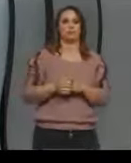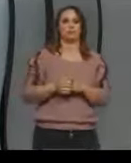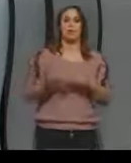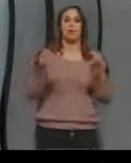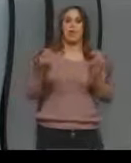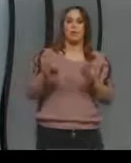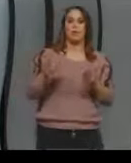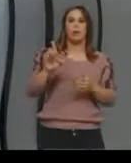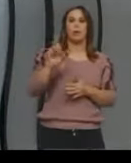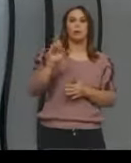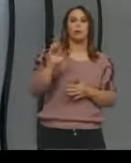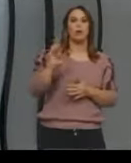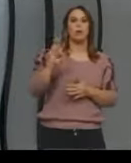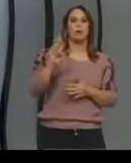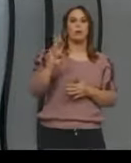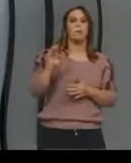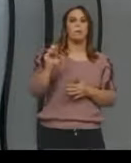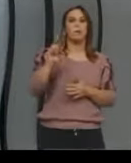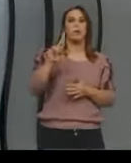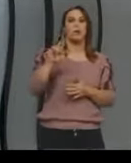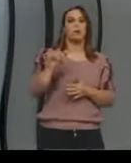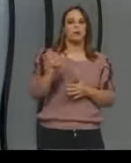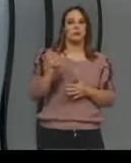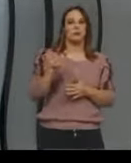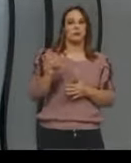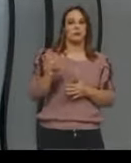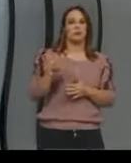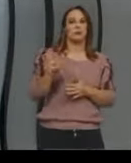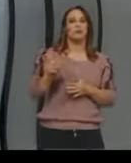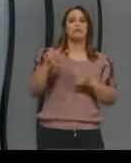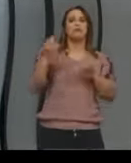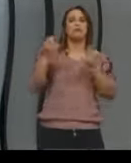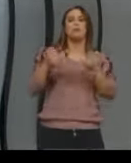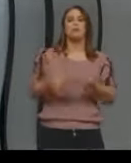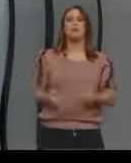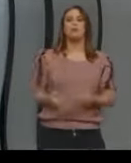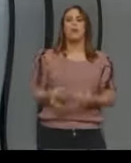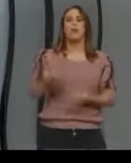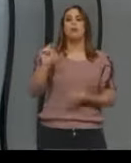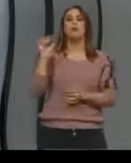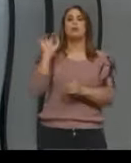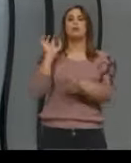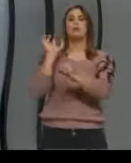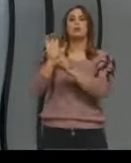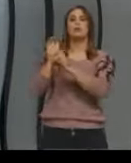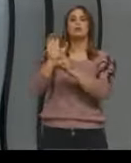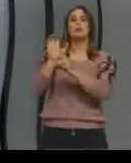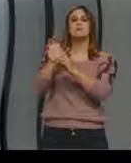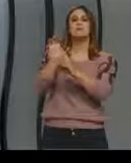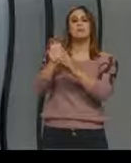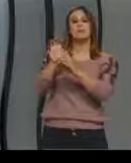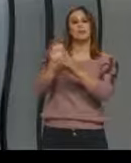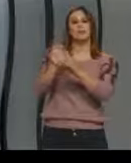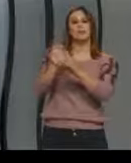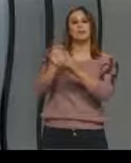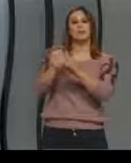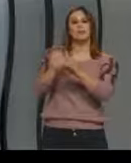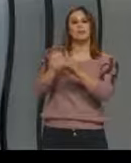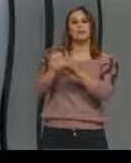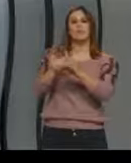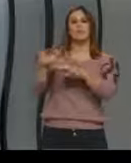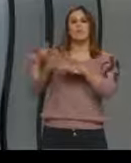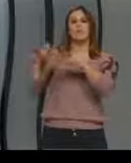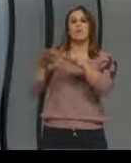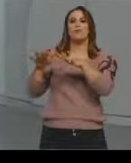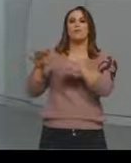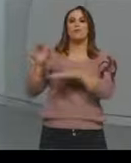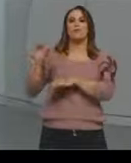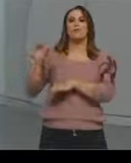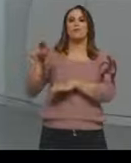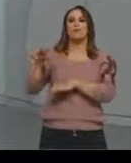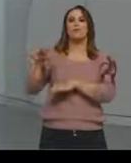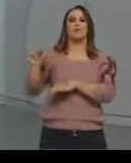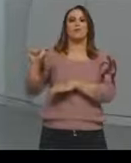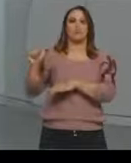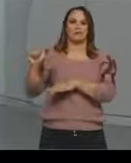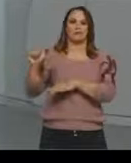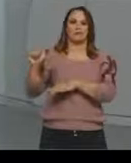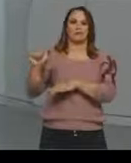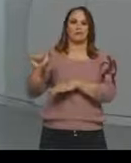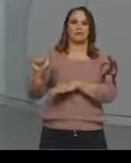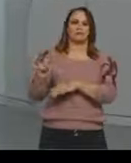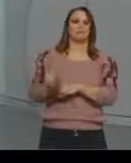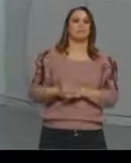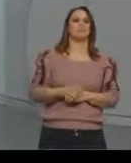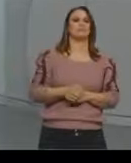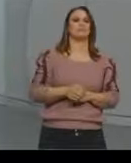os fatores que vão influenciar nessa movimentação dos fragmentos de DNA no gel de agarose. Então como